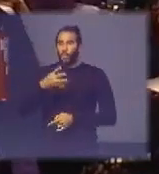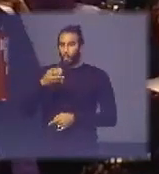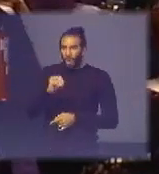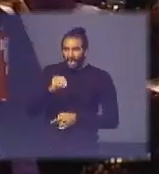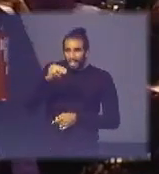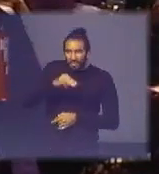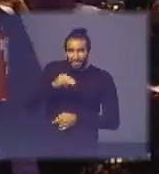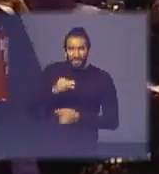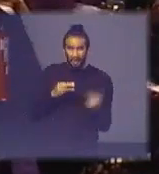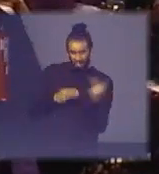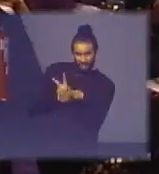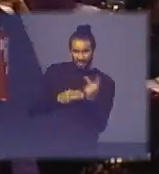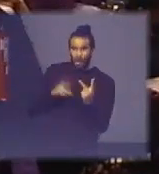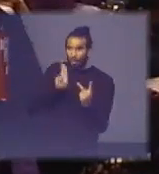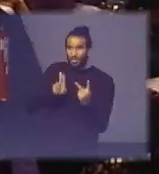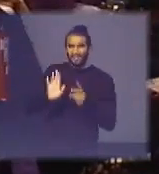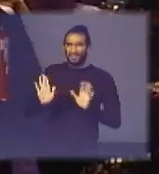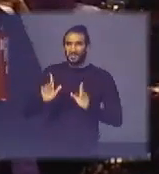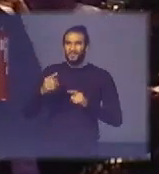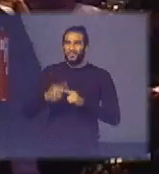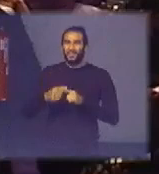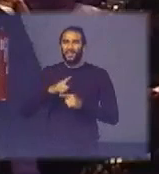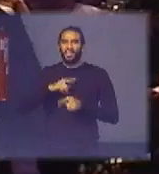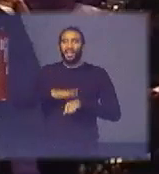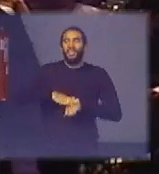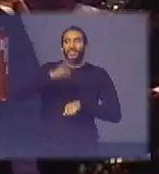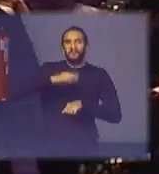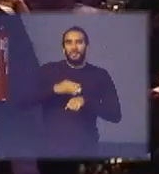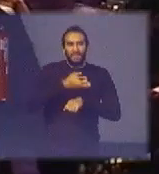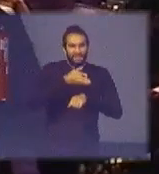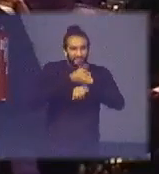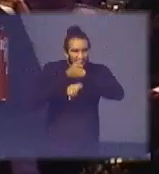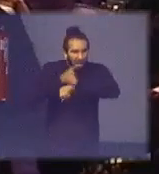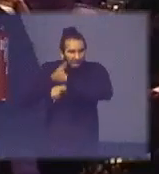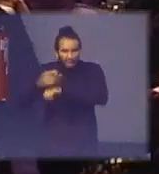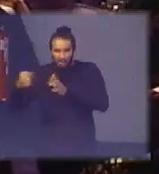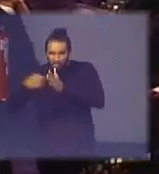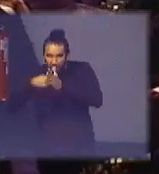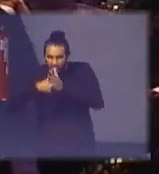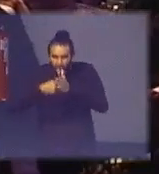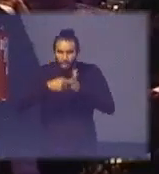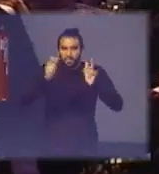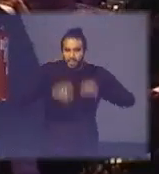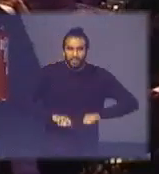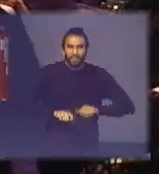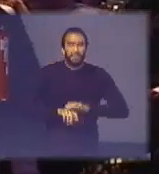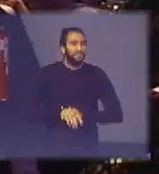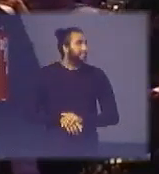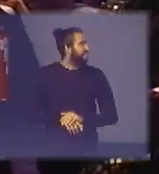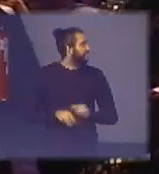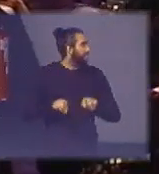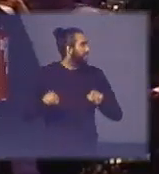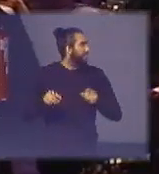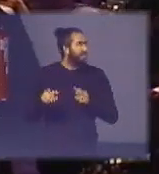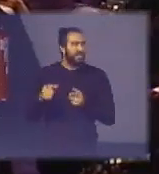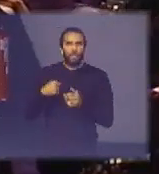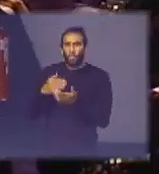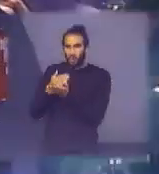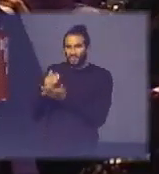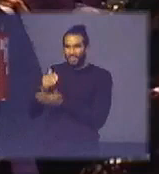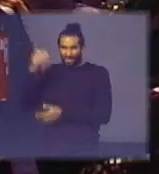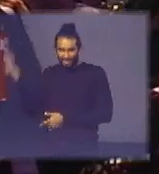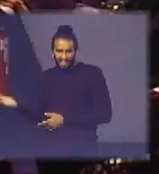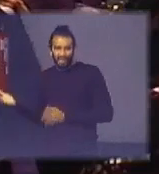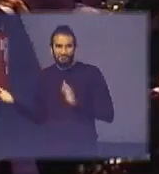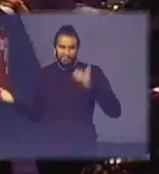usou 40 minutos então abriu mais tempo para vocês poderem participar conosco mas eu vou começar animando aqui do lado de cá então entre nós a gente fazer